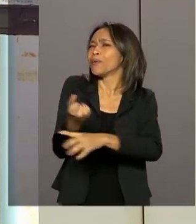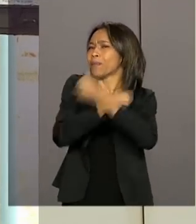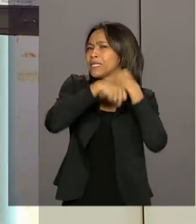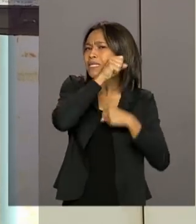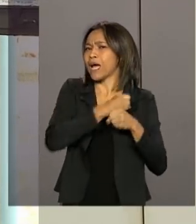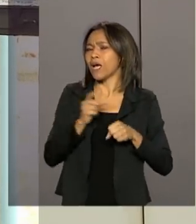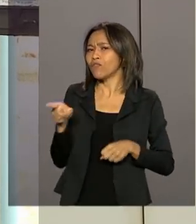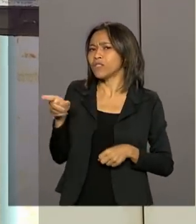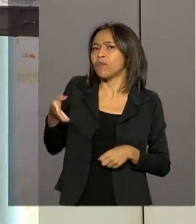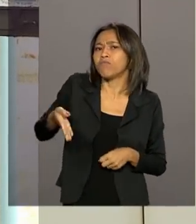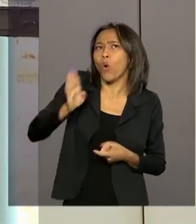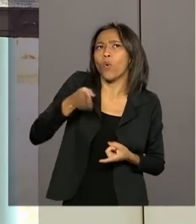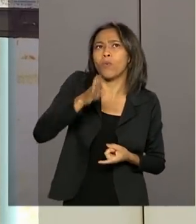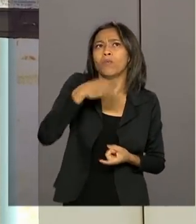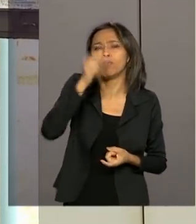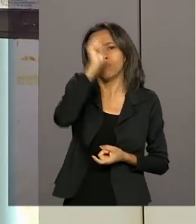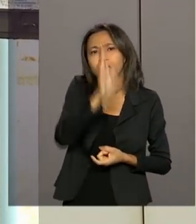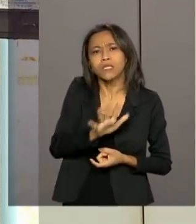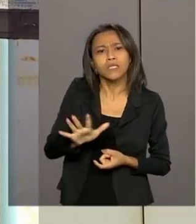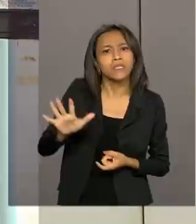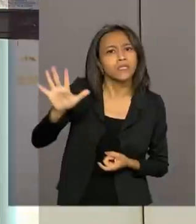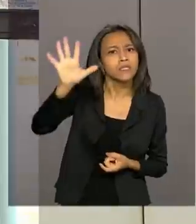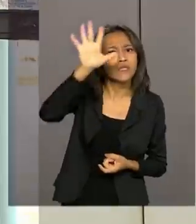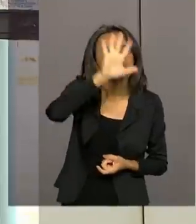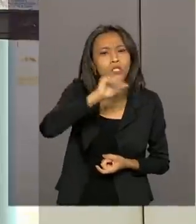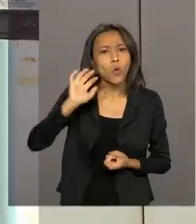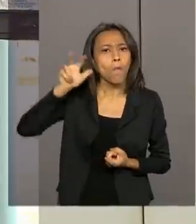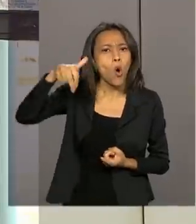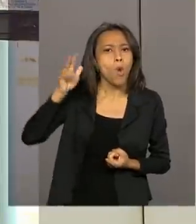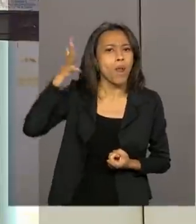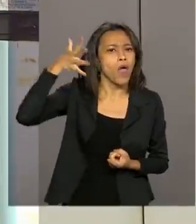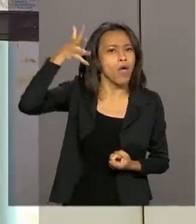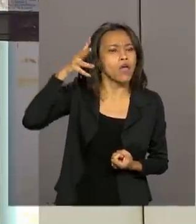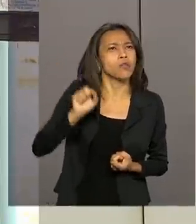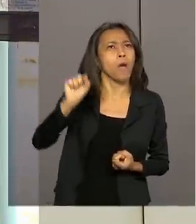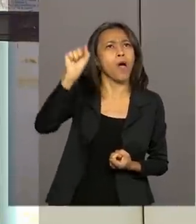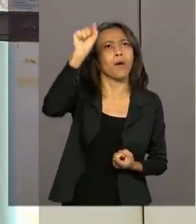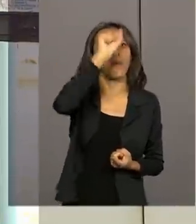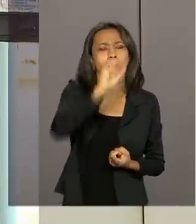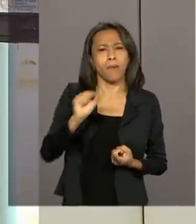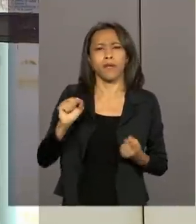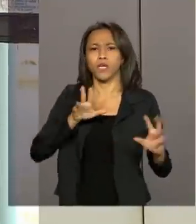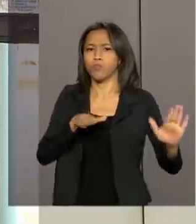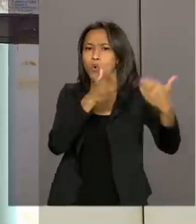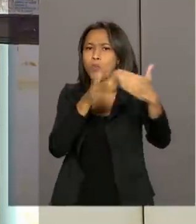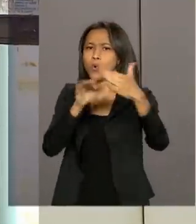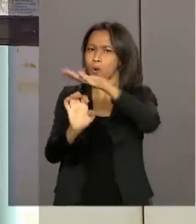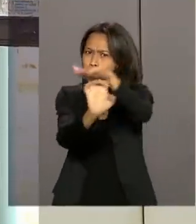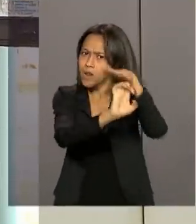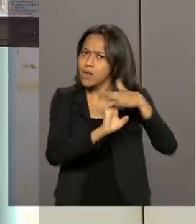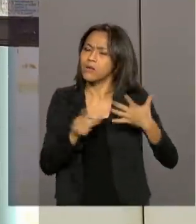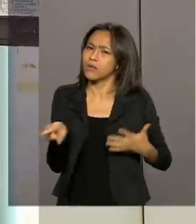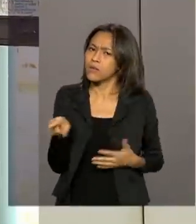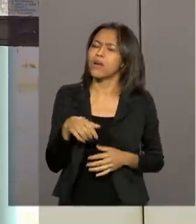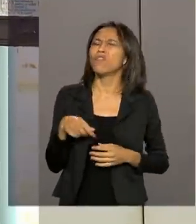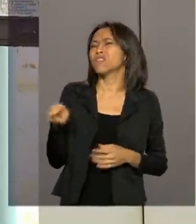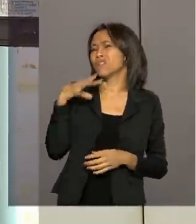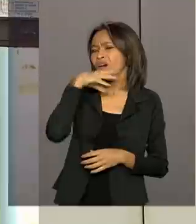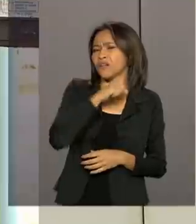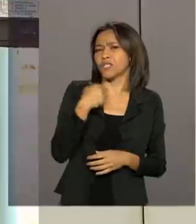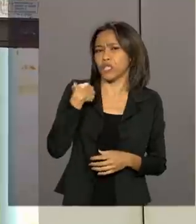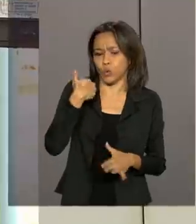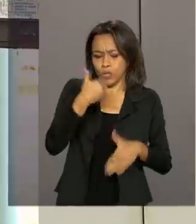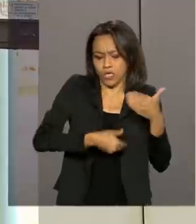percorreu o Brasil e fez várias palestras, conversou com empresários e tal. O senhor não considera que o